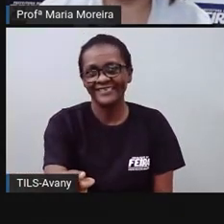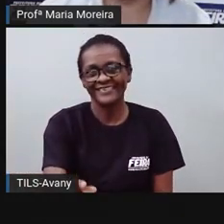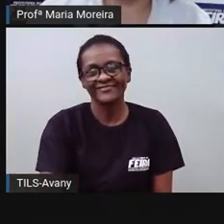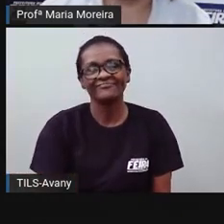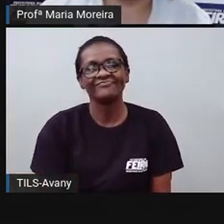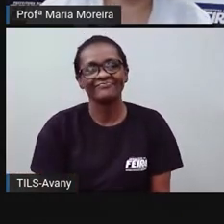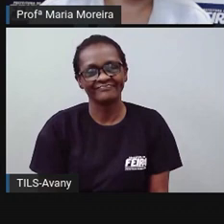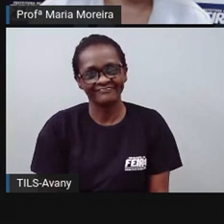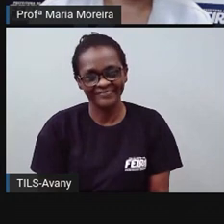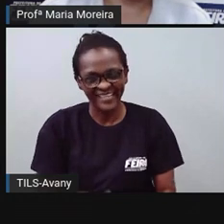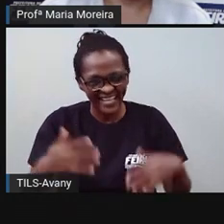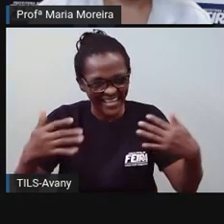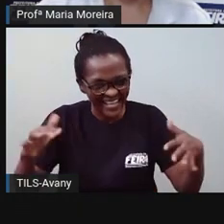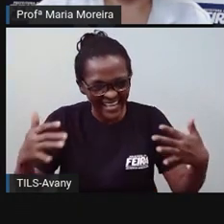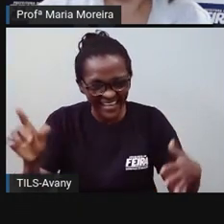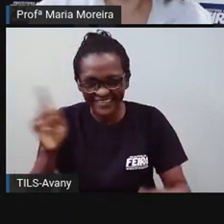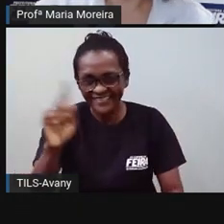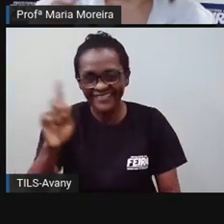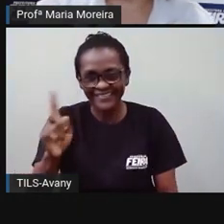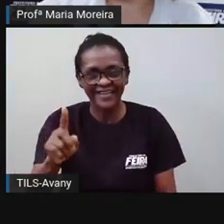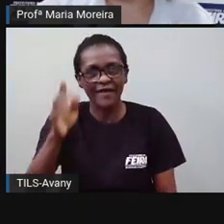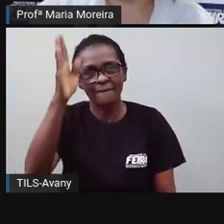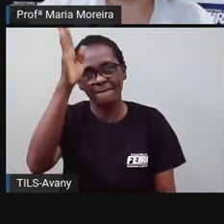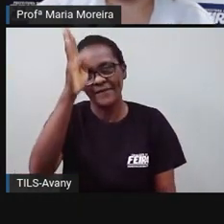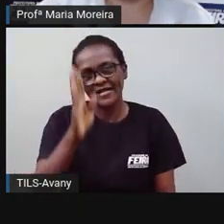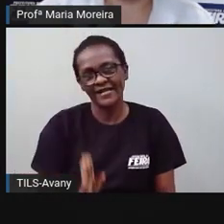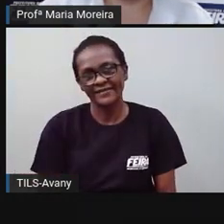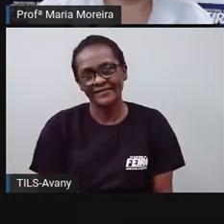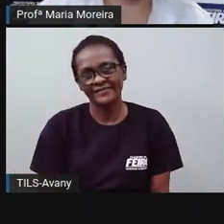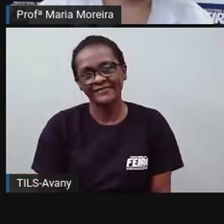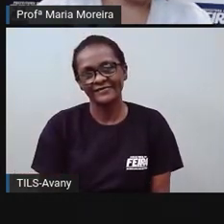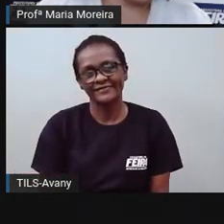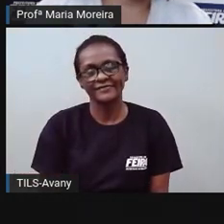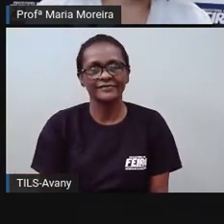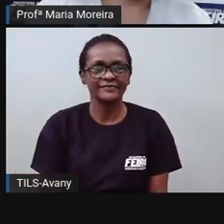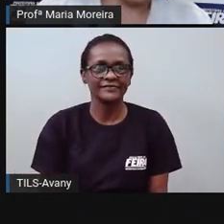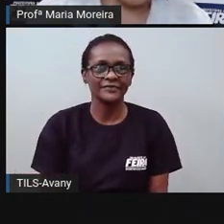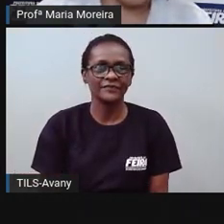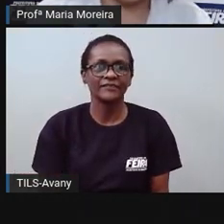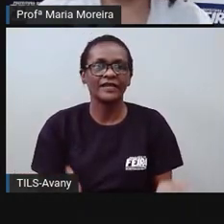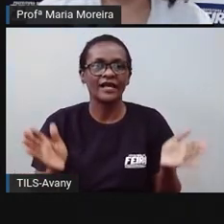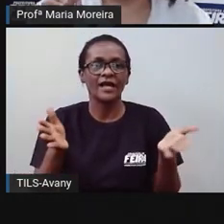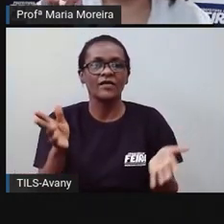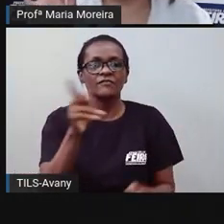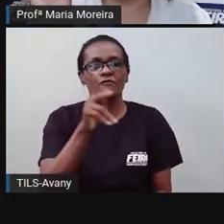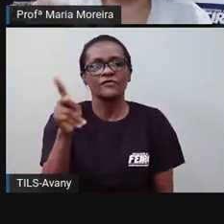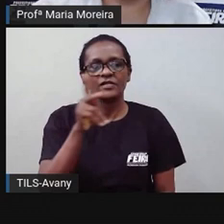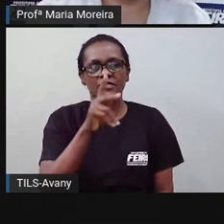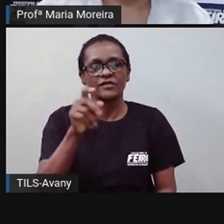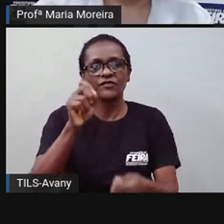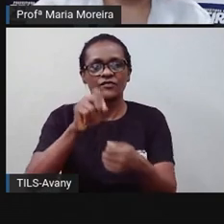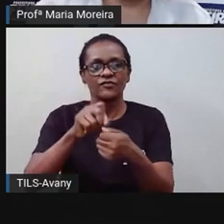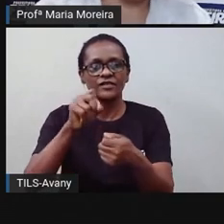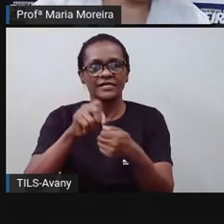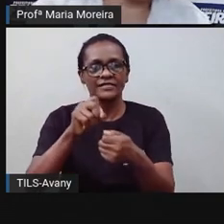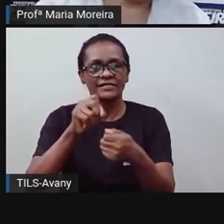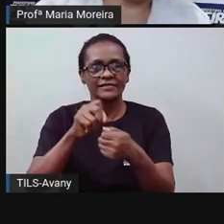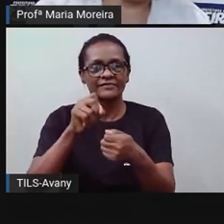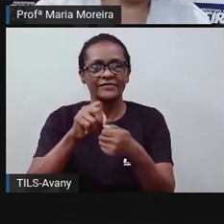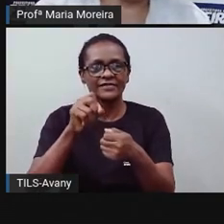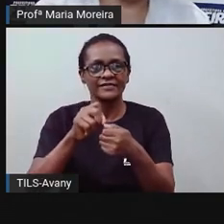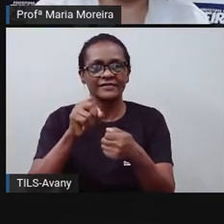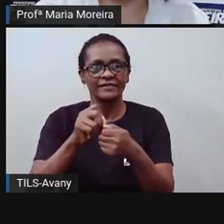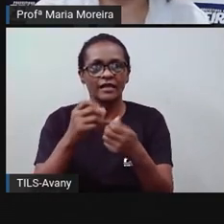só pegar um pedacinho de pano e fazer, tá? Daqui a pouco a prova vai fazer a dela junto aí, né? Com o próximo